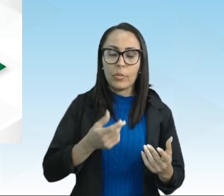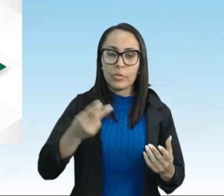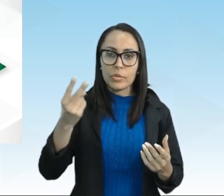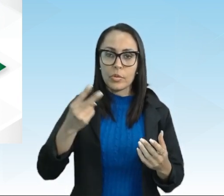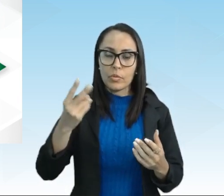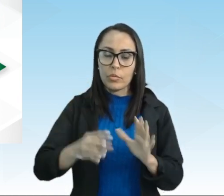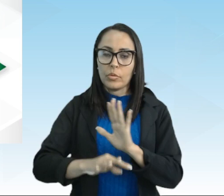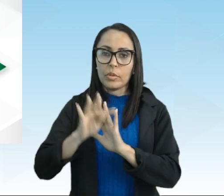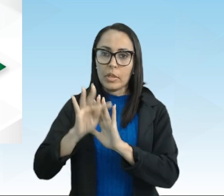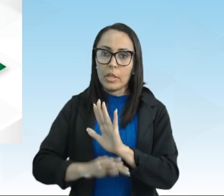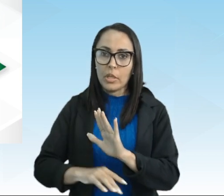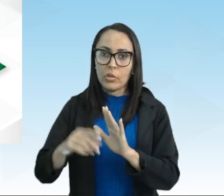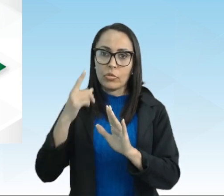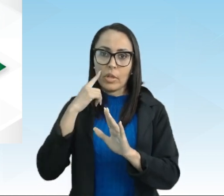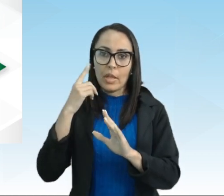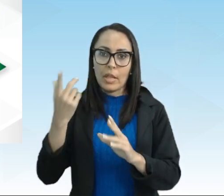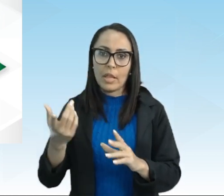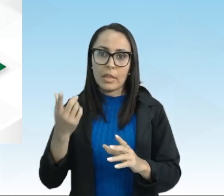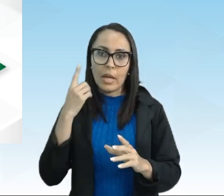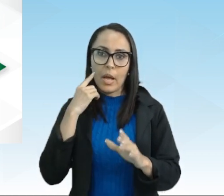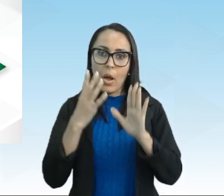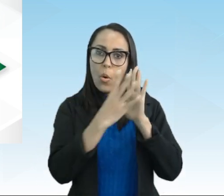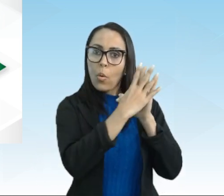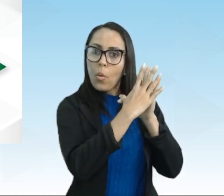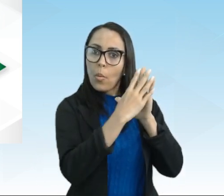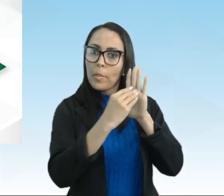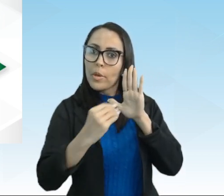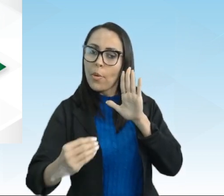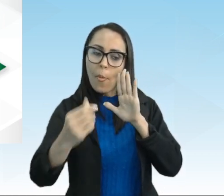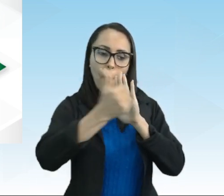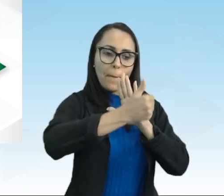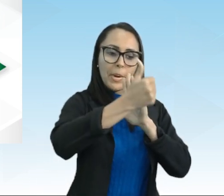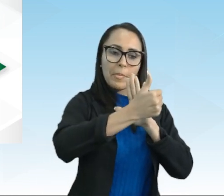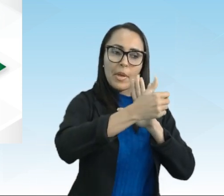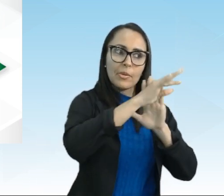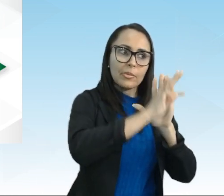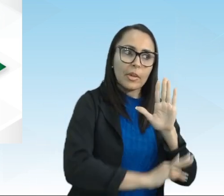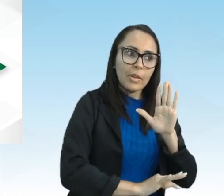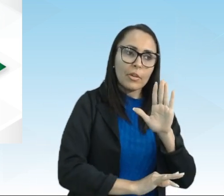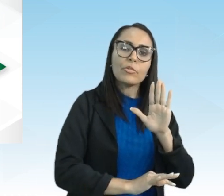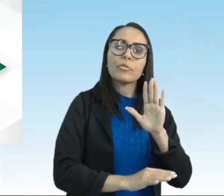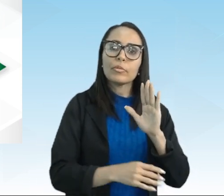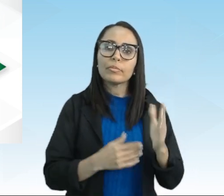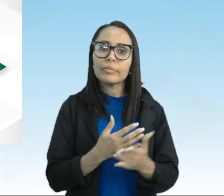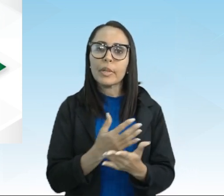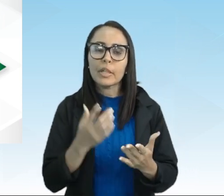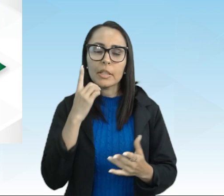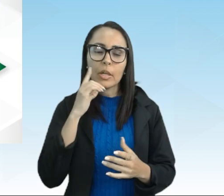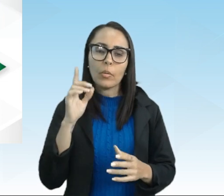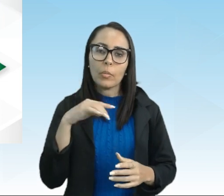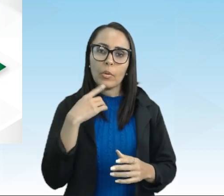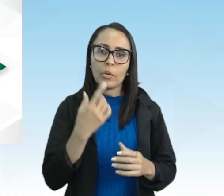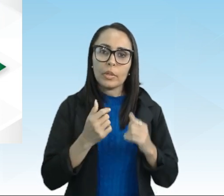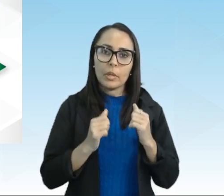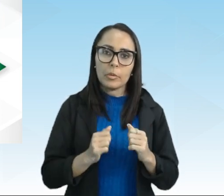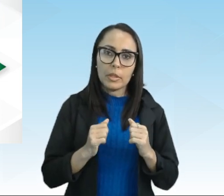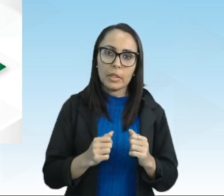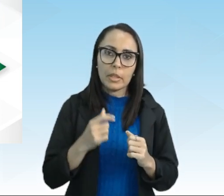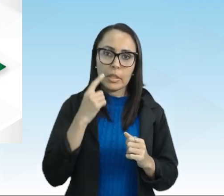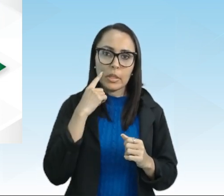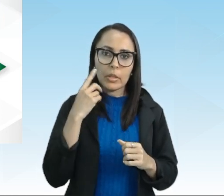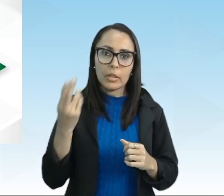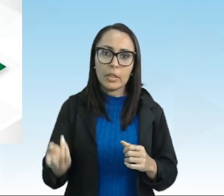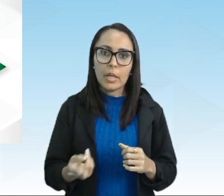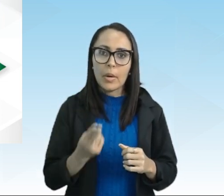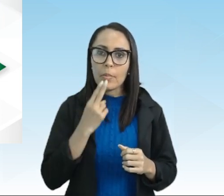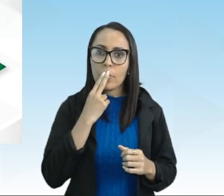do primeiro texto isso é retextualizar nesse caso também podemos dizer que a Mônica faz um